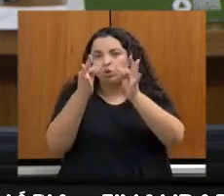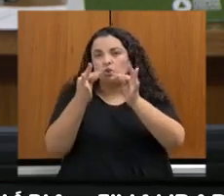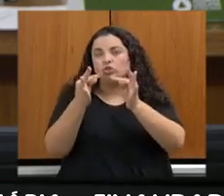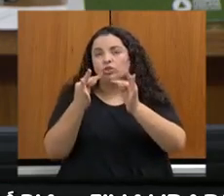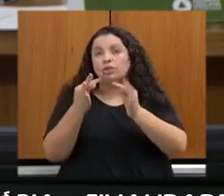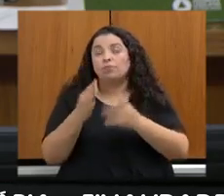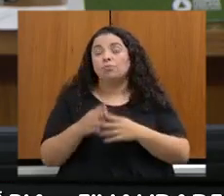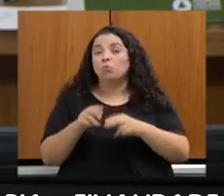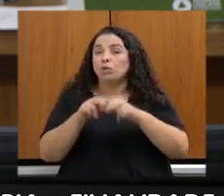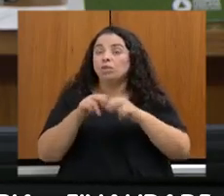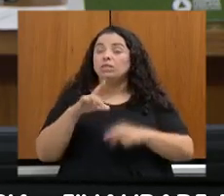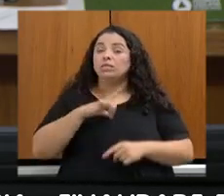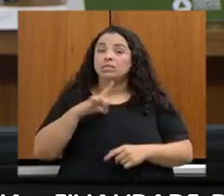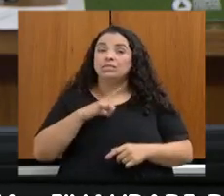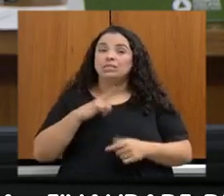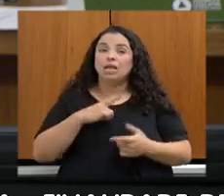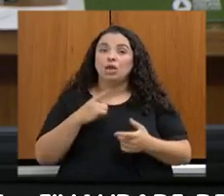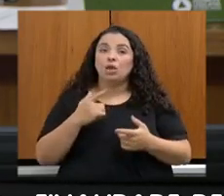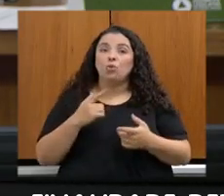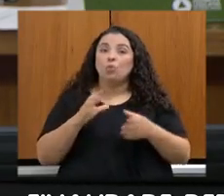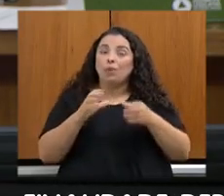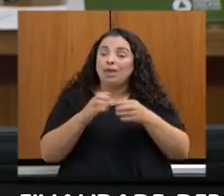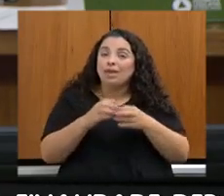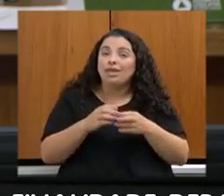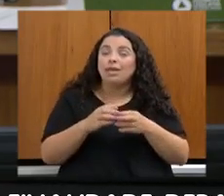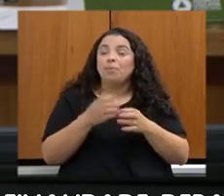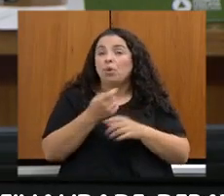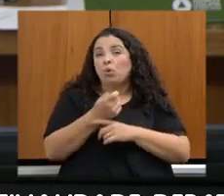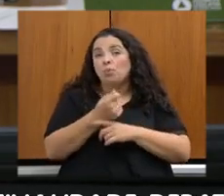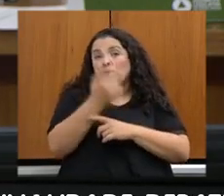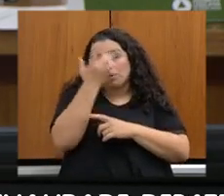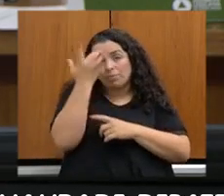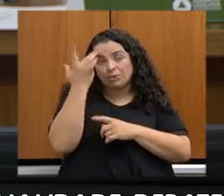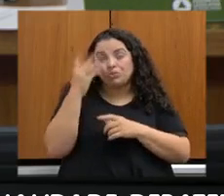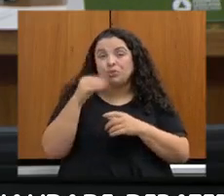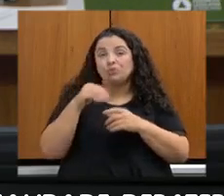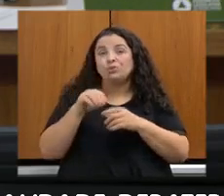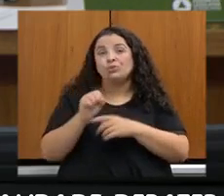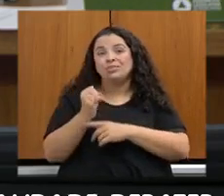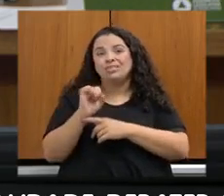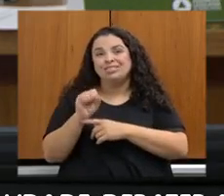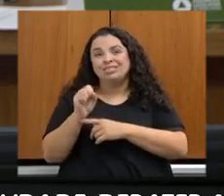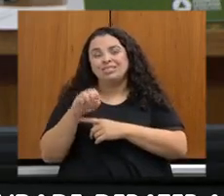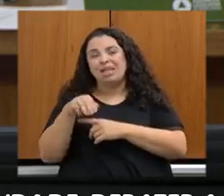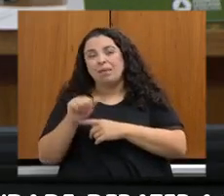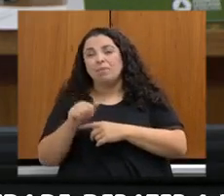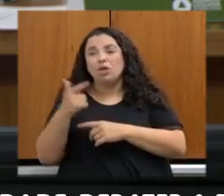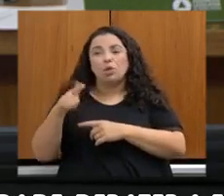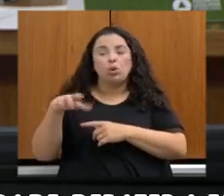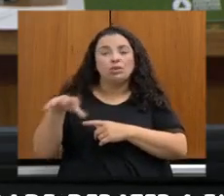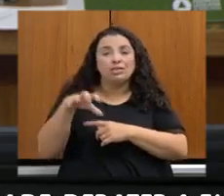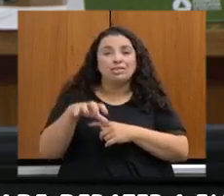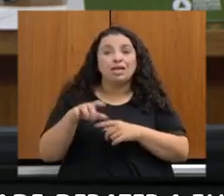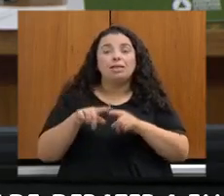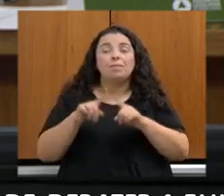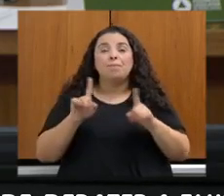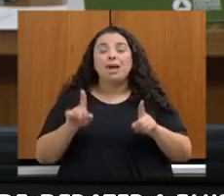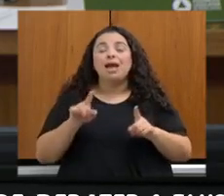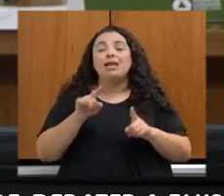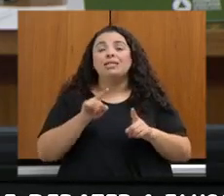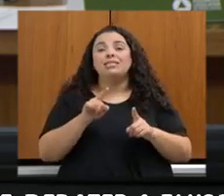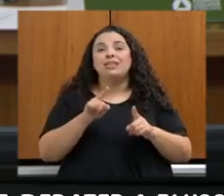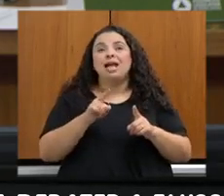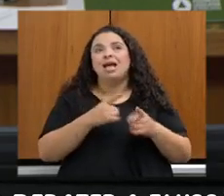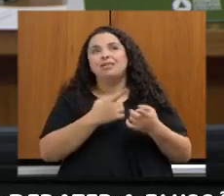enxuta no CISEMA, em algumas áreas, mas as ferramentas de avaliação automática das imagens satélite vão nos